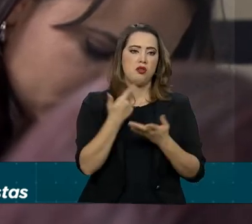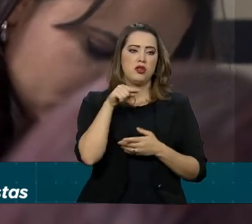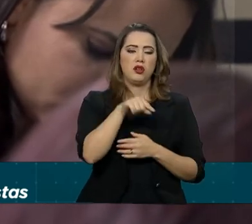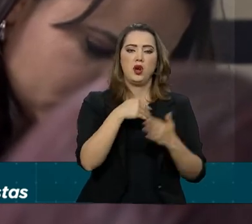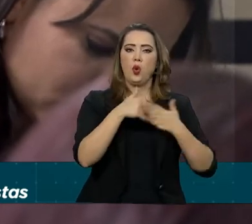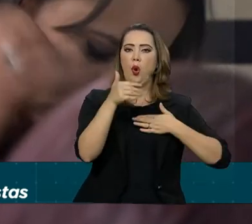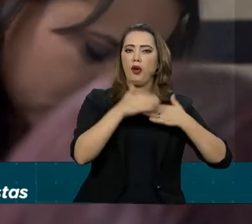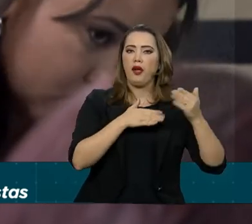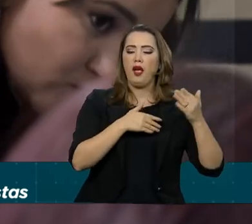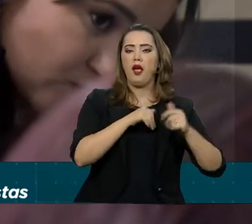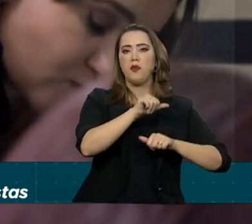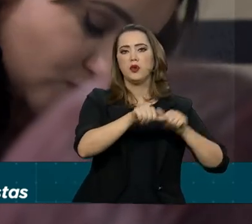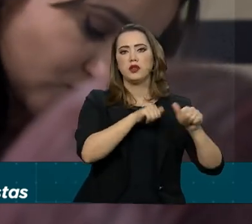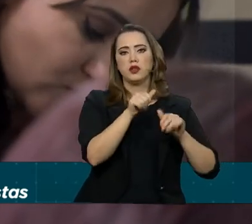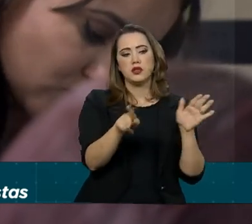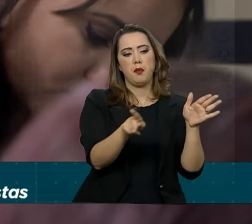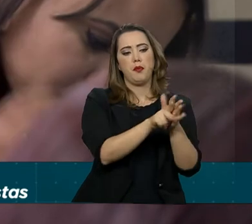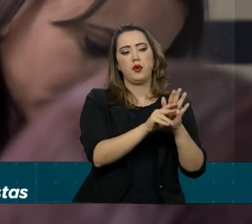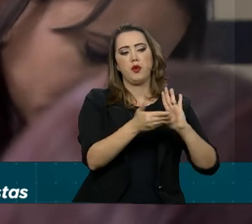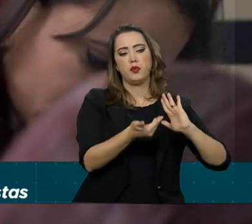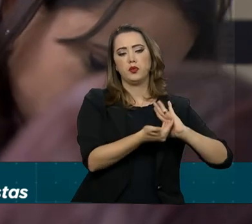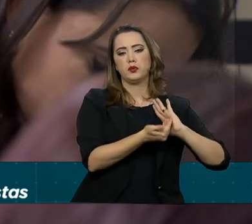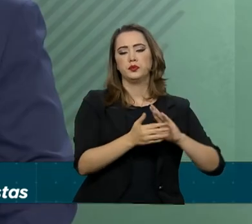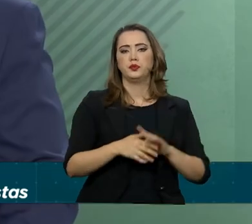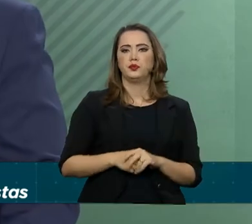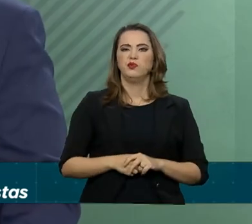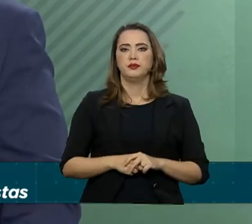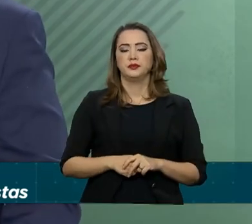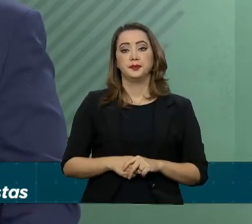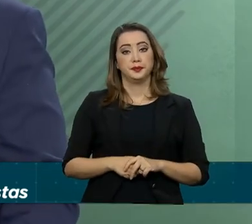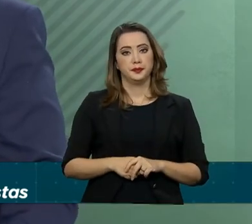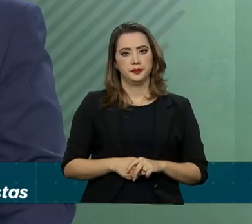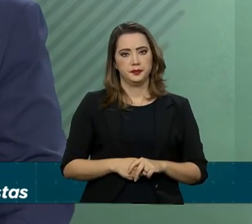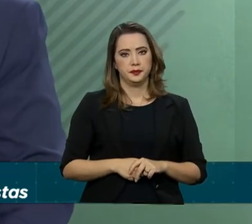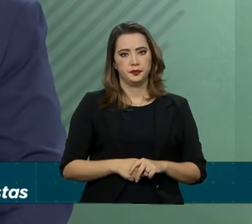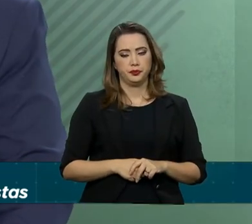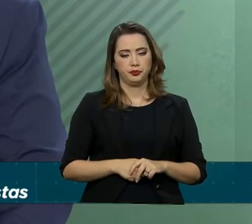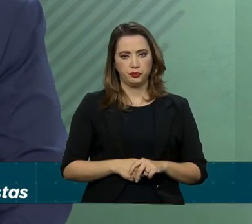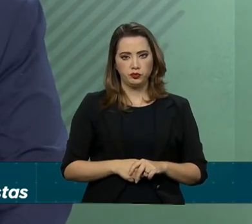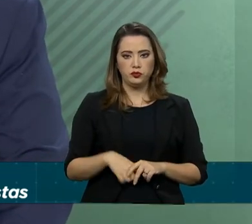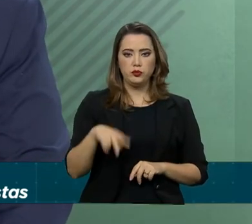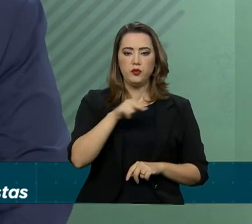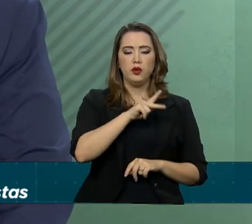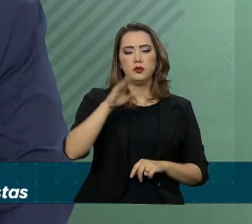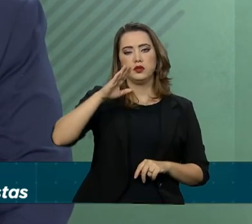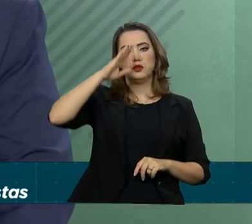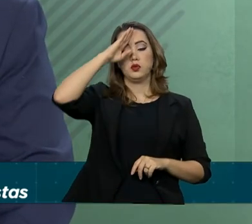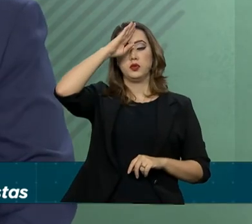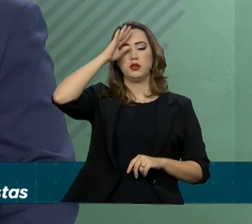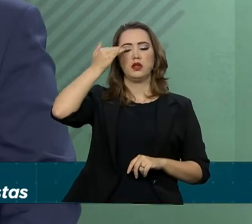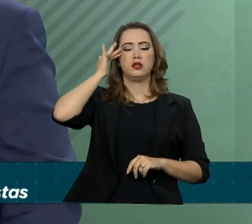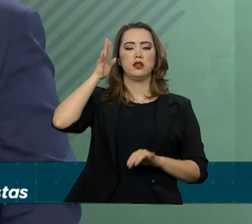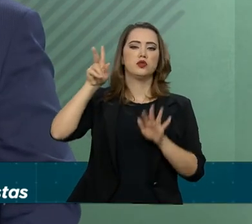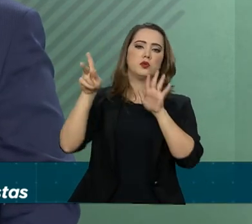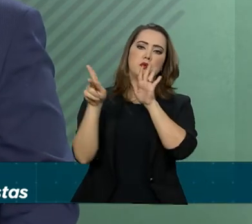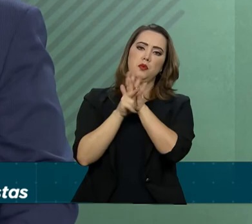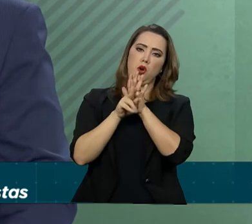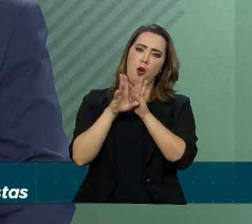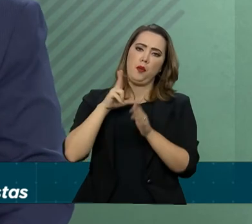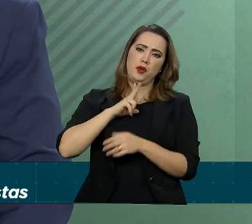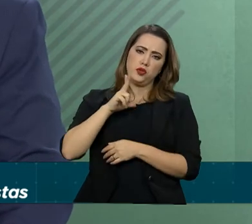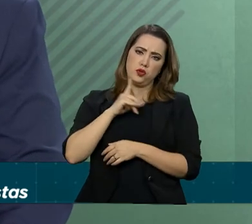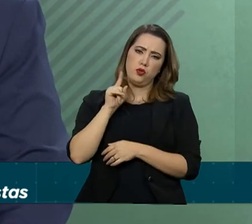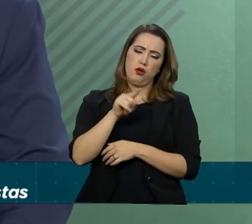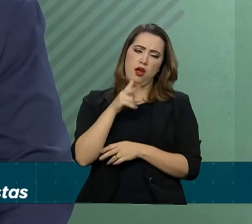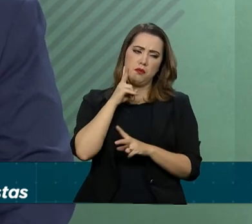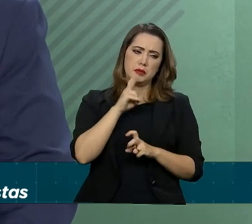qualquer alteração fique com o parlamento? O presidente tem as suas percepções pessoais, partidas do Poder Executivo, mas